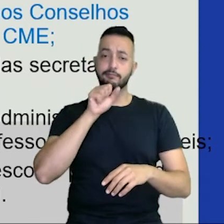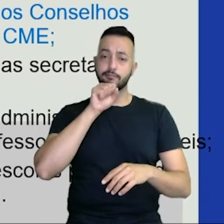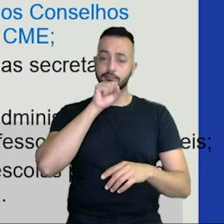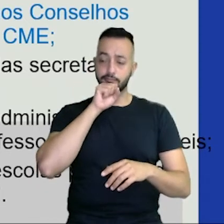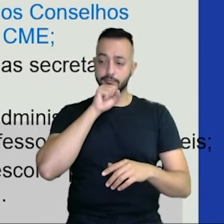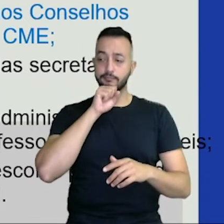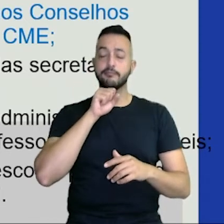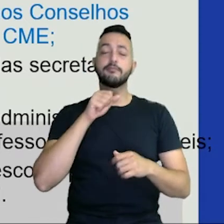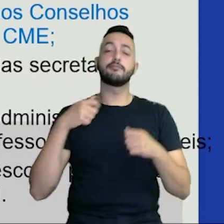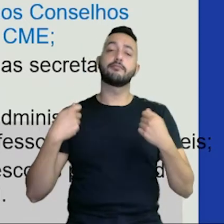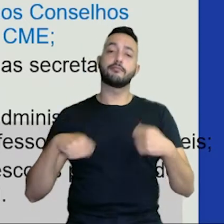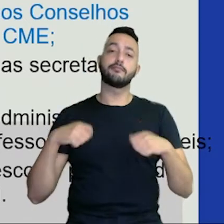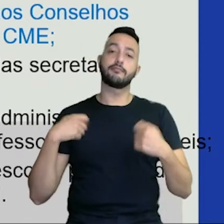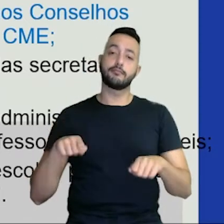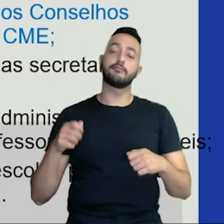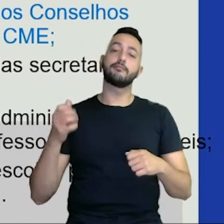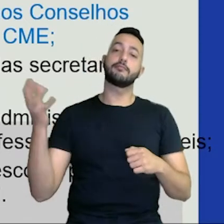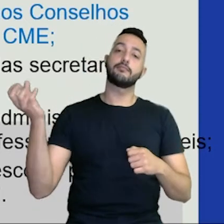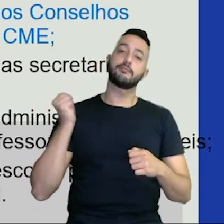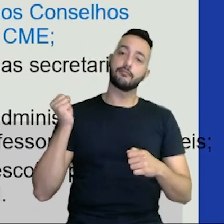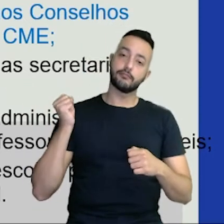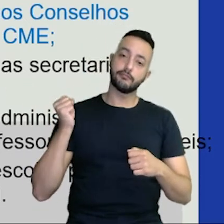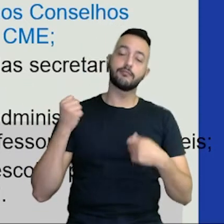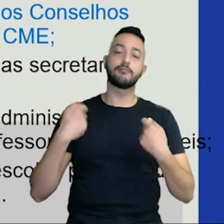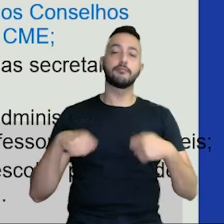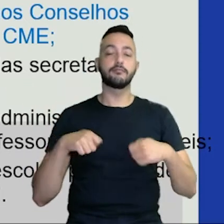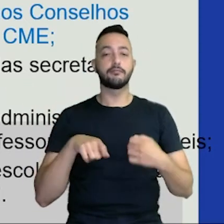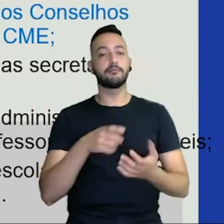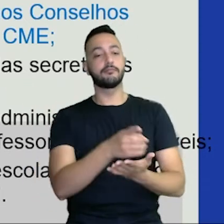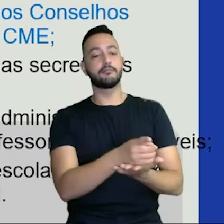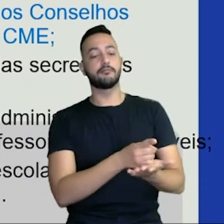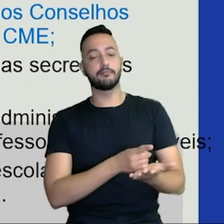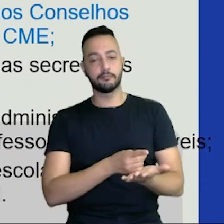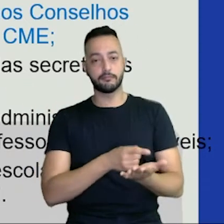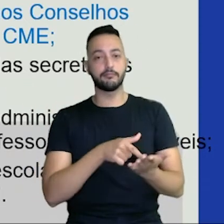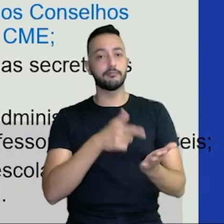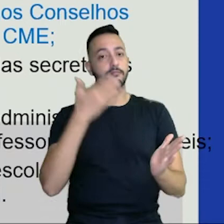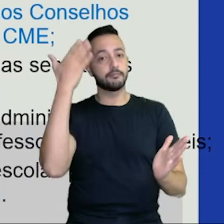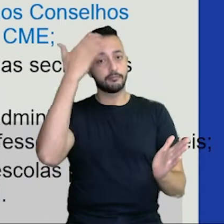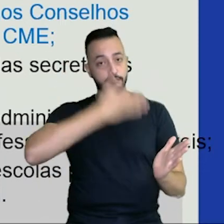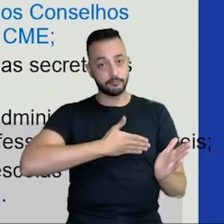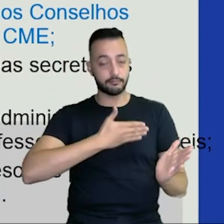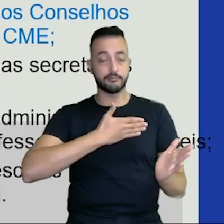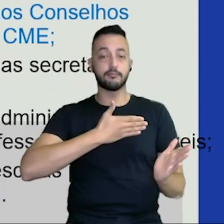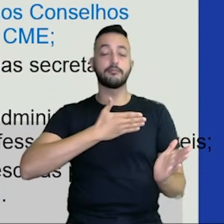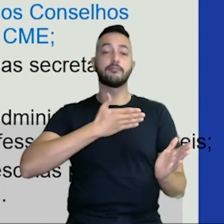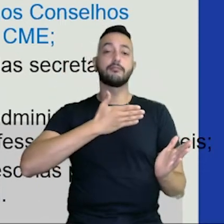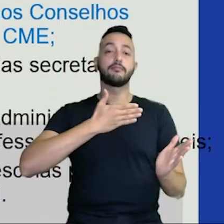quantos pais precisaram se aposentar e aí precisavam de uma declaração comprovando que